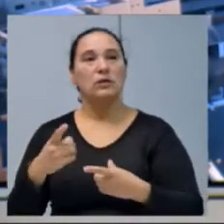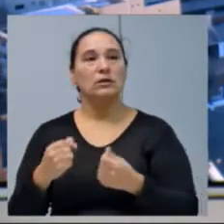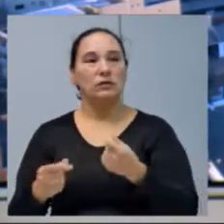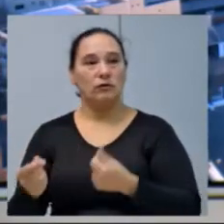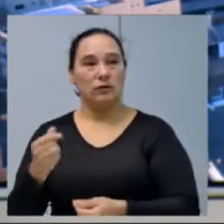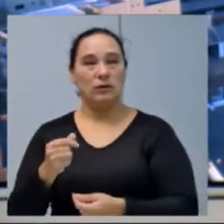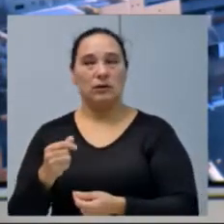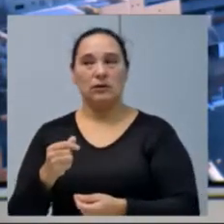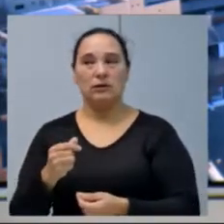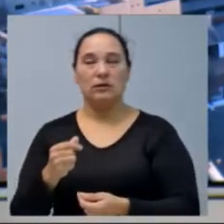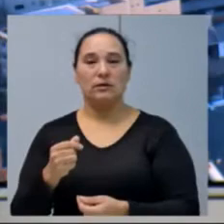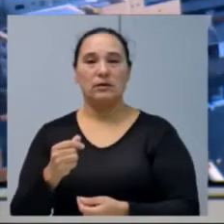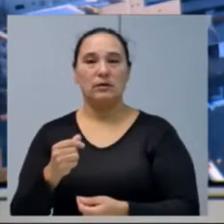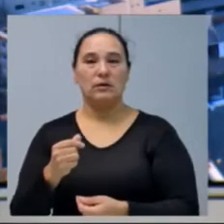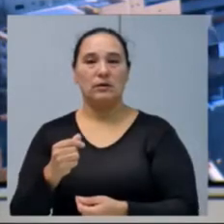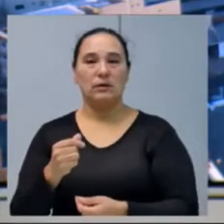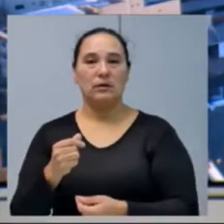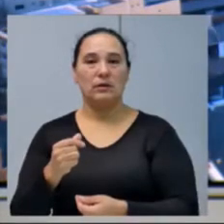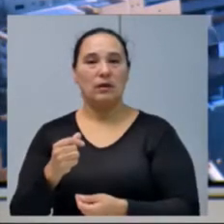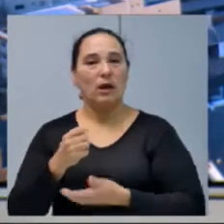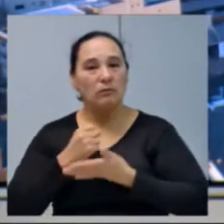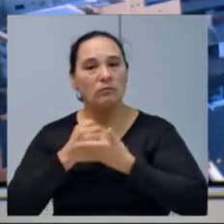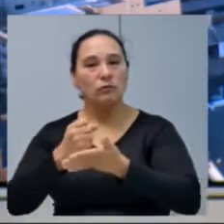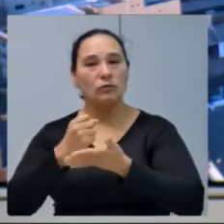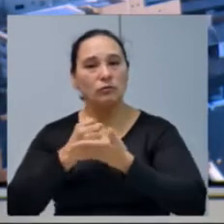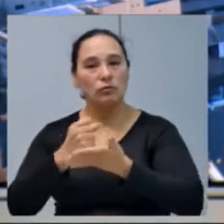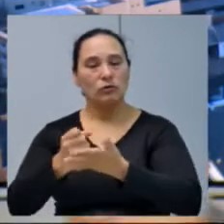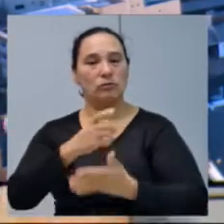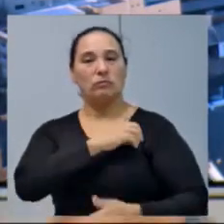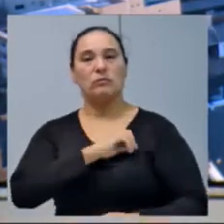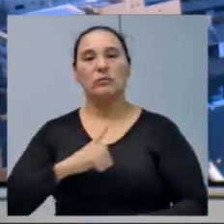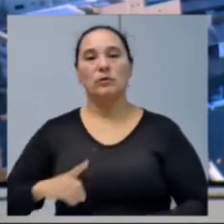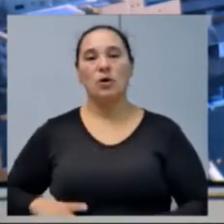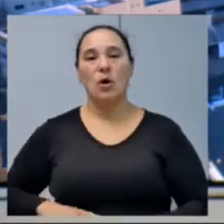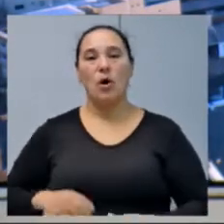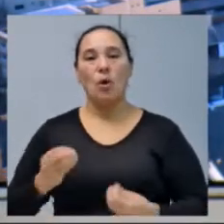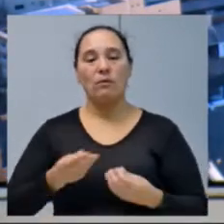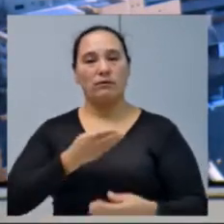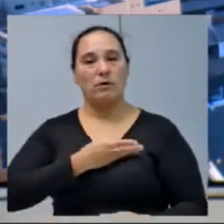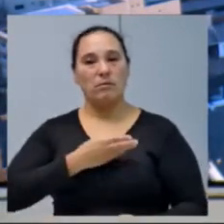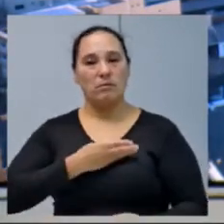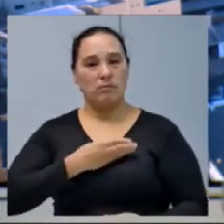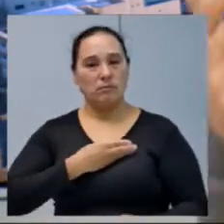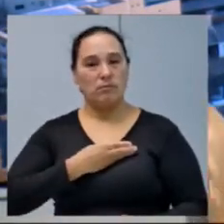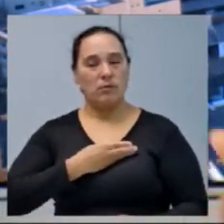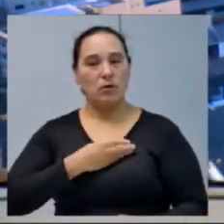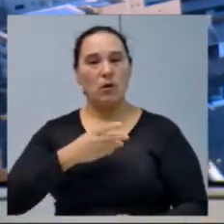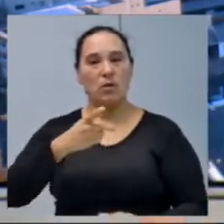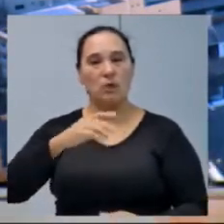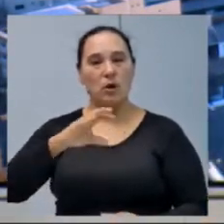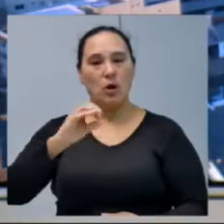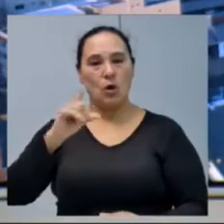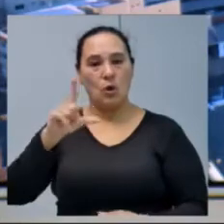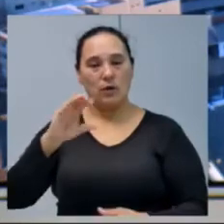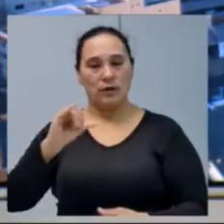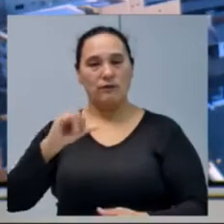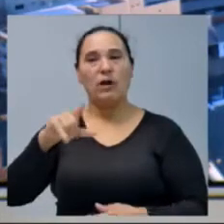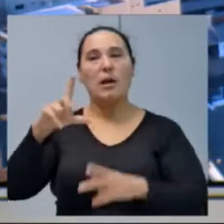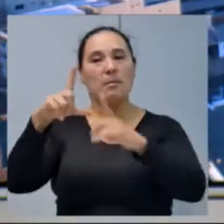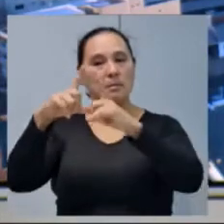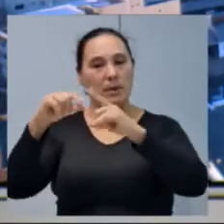dinheiro, barganhando aí auxílio, ajuda dos deputados, como fez o colega Wilson Pico aí, em uma viagem para Brasília, já